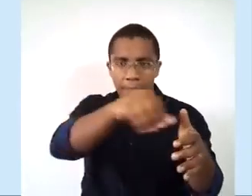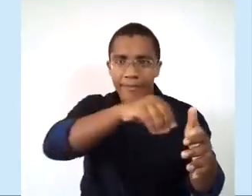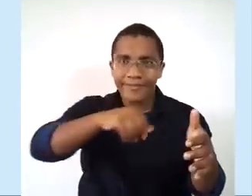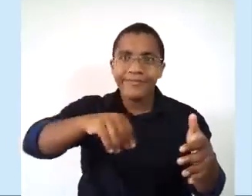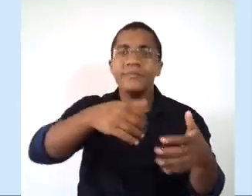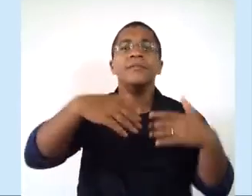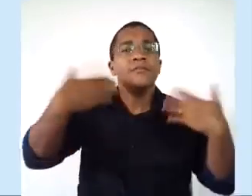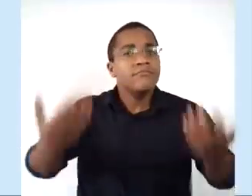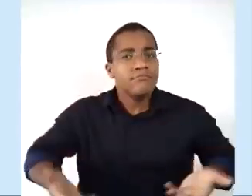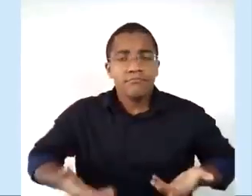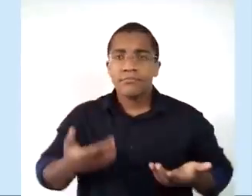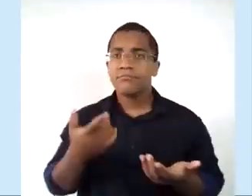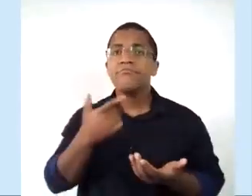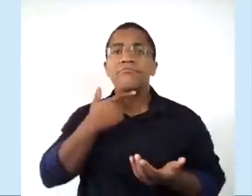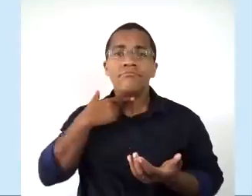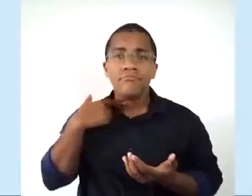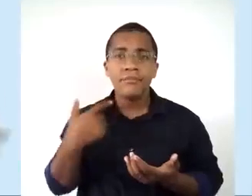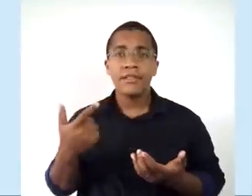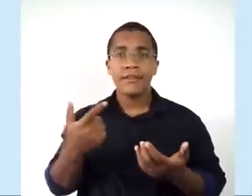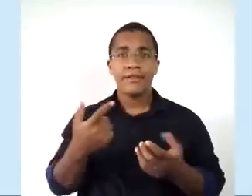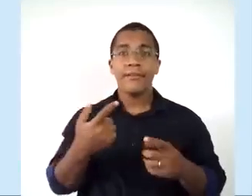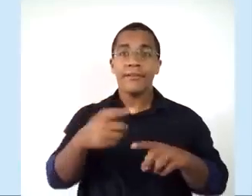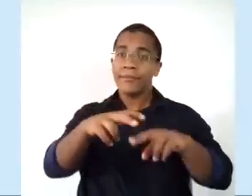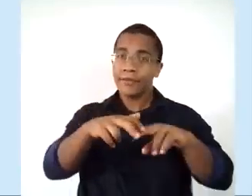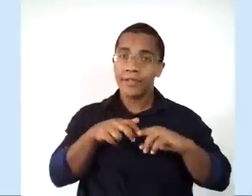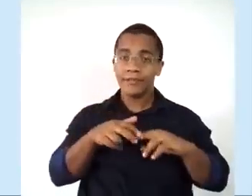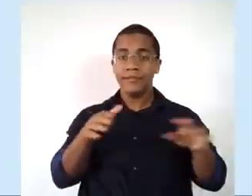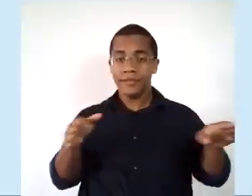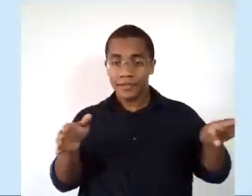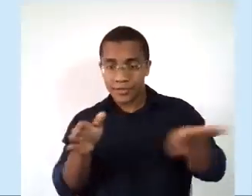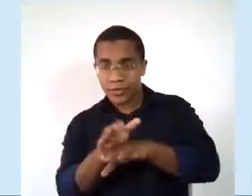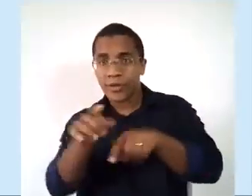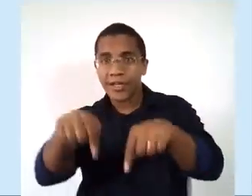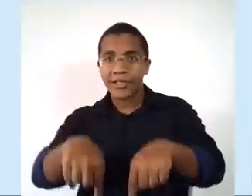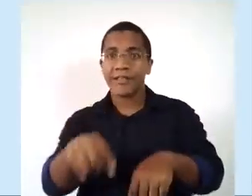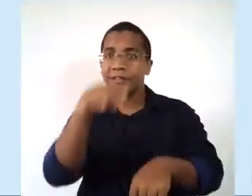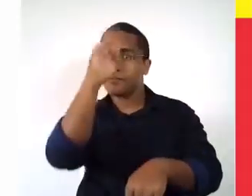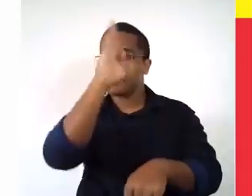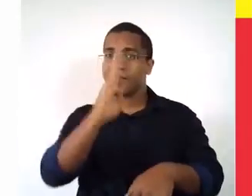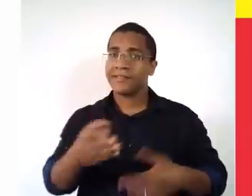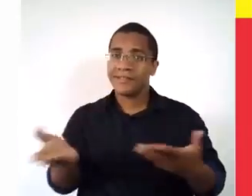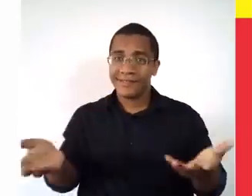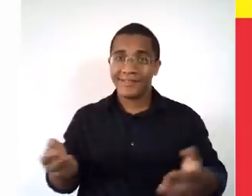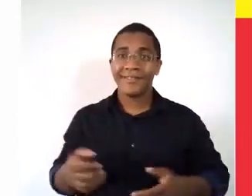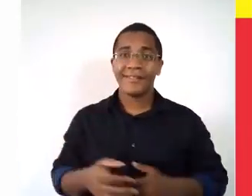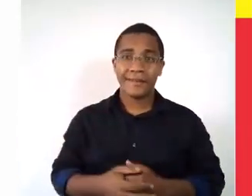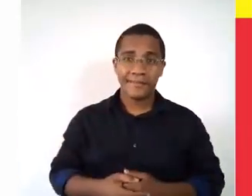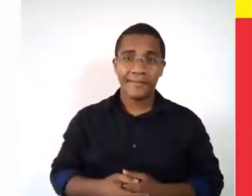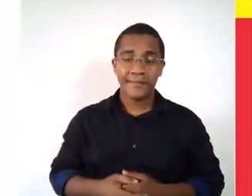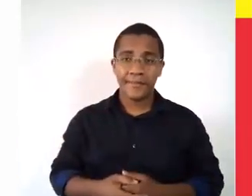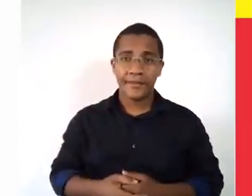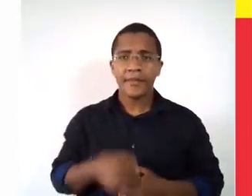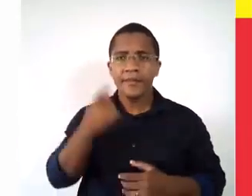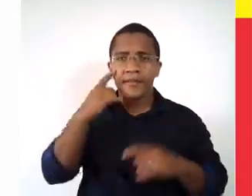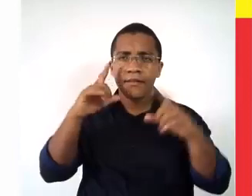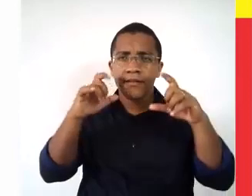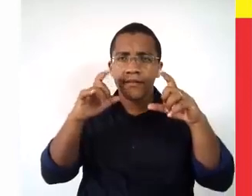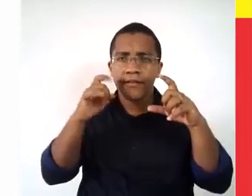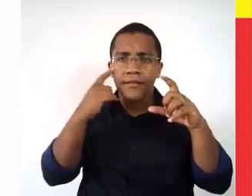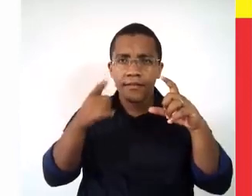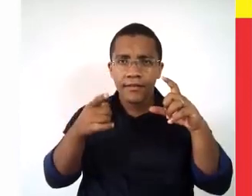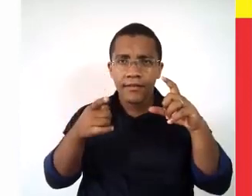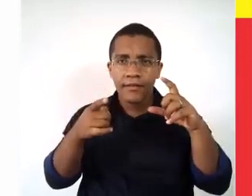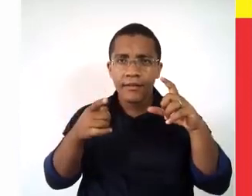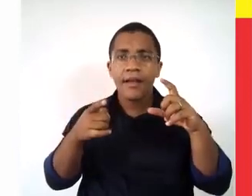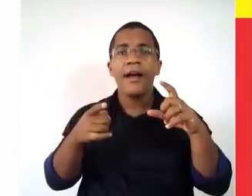que fez essa galera da Europa chegar aqui no Brasil. Massa! Essa próxima imagem, eu costumo